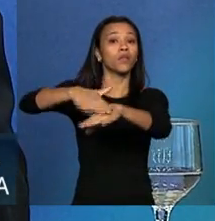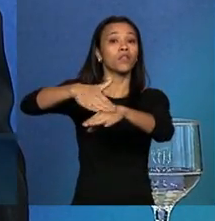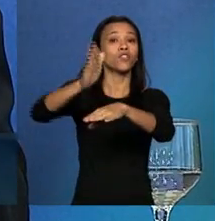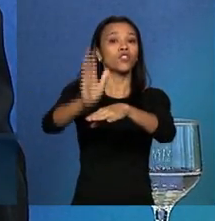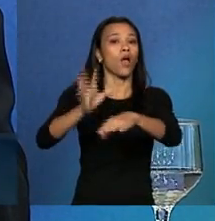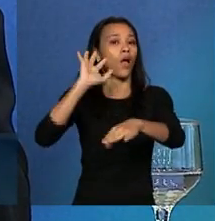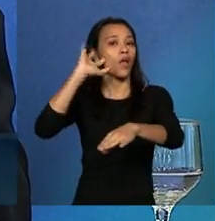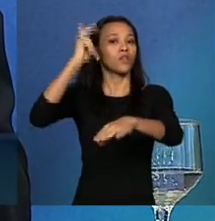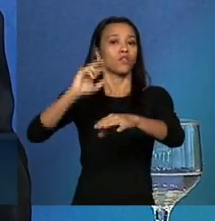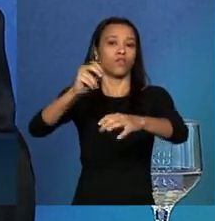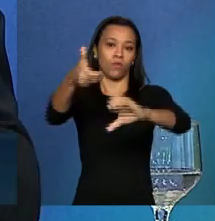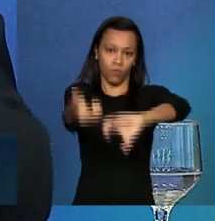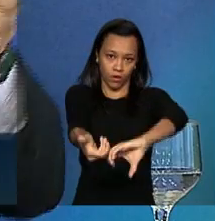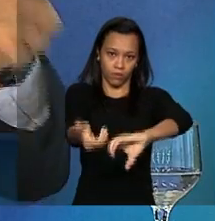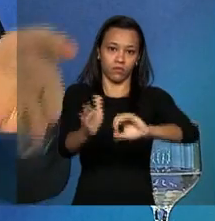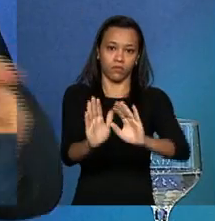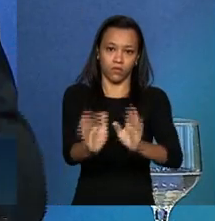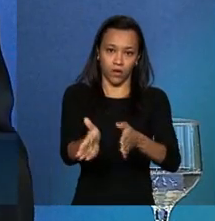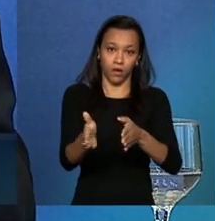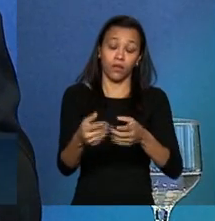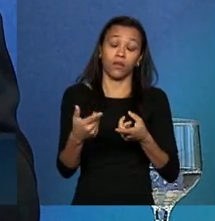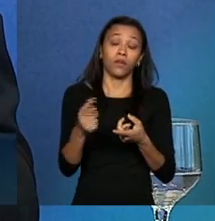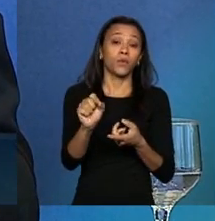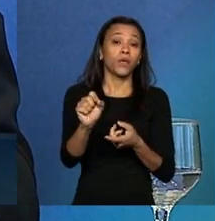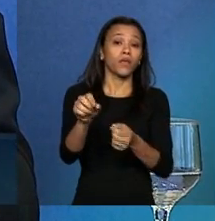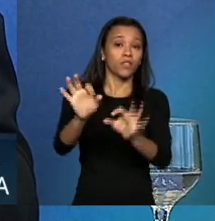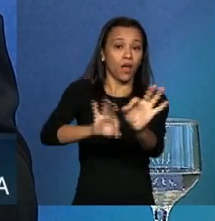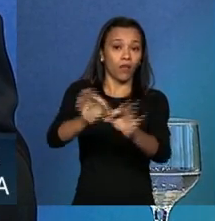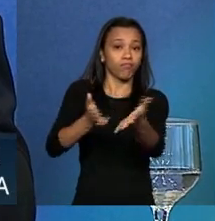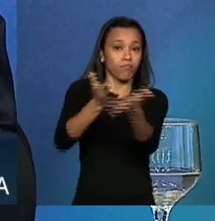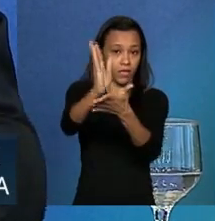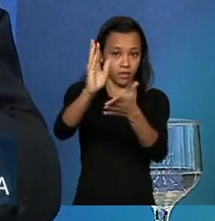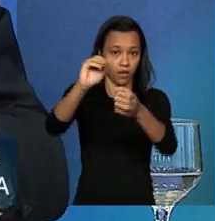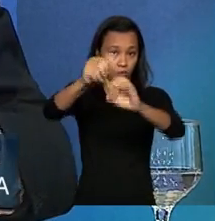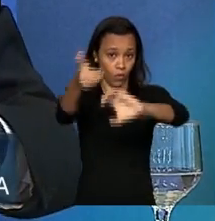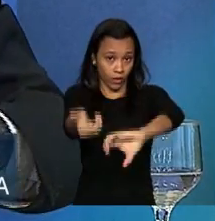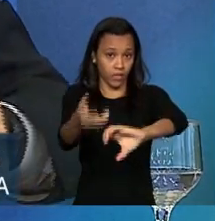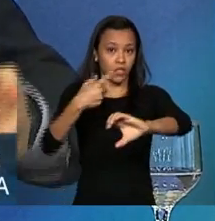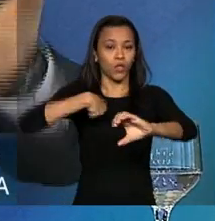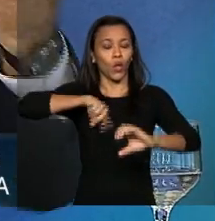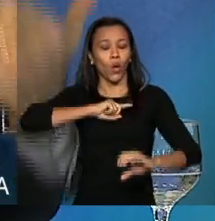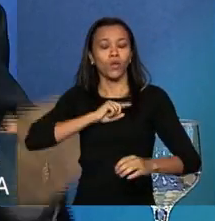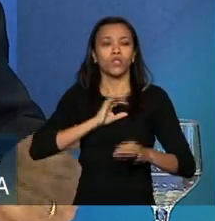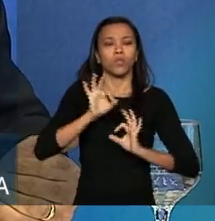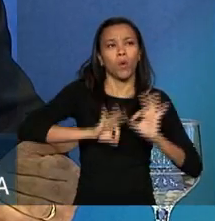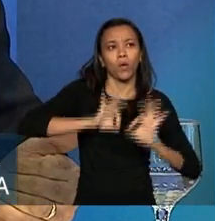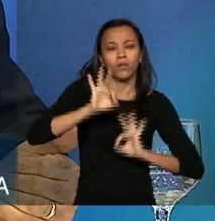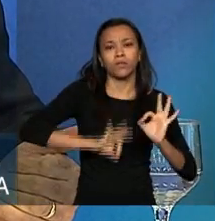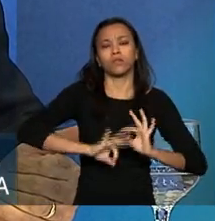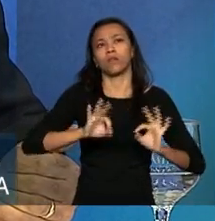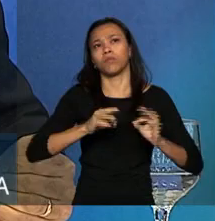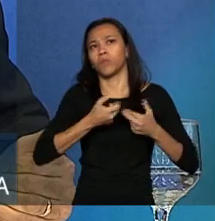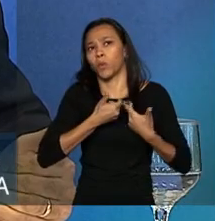propondo com a SMP em relação ao que foi aprovado pelo Congresso Nacional a gente não faz um cenário em relação ao que